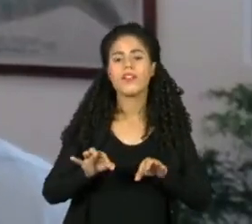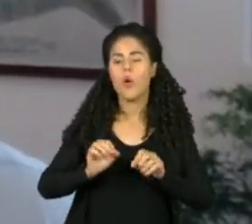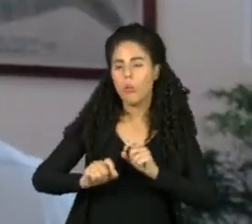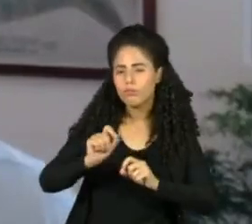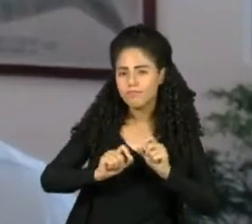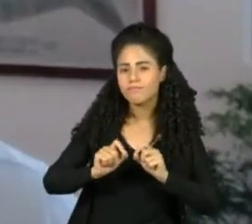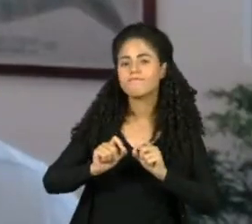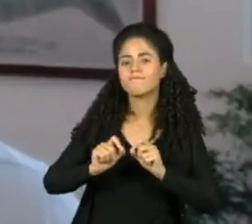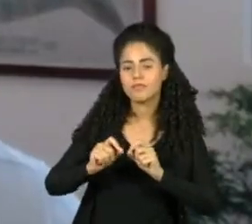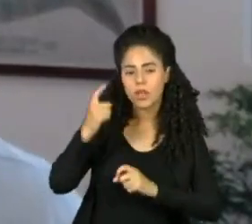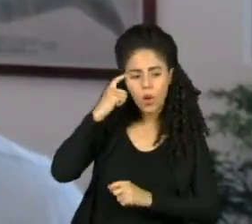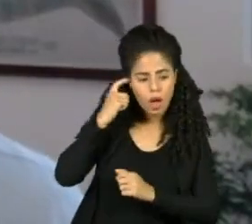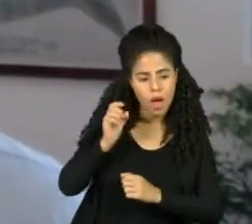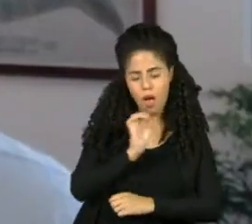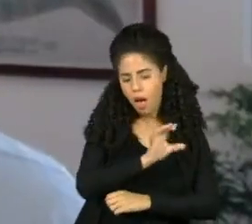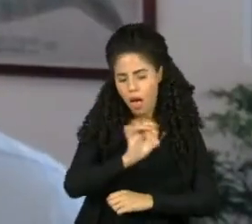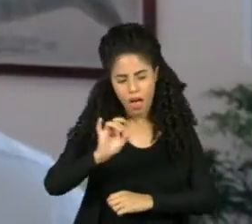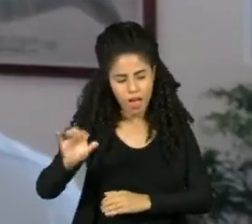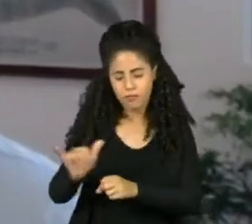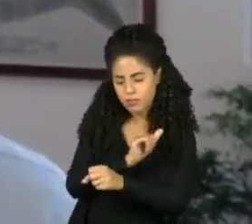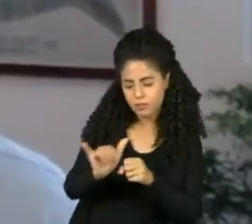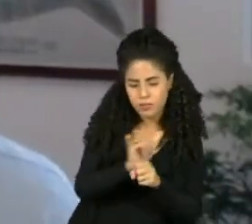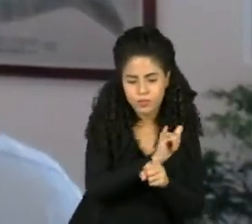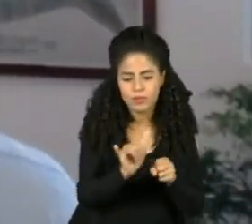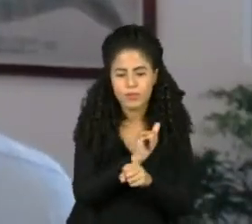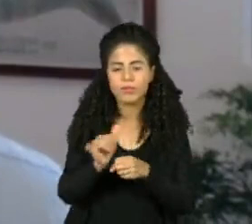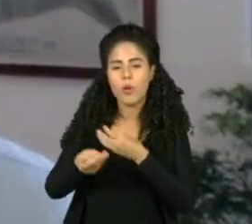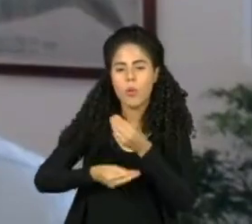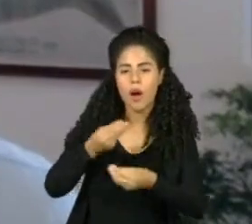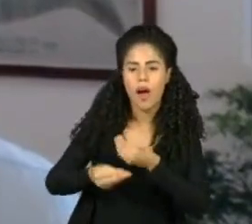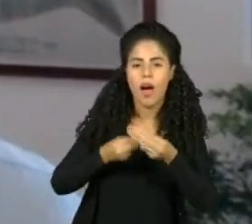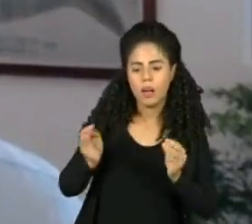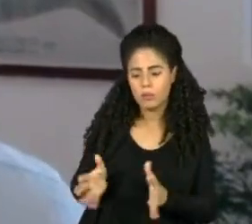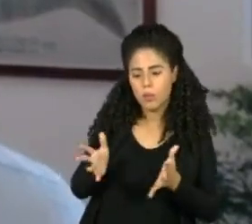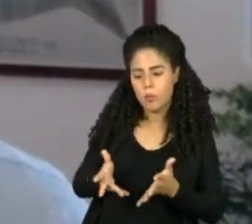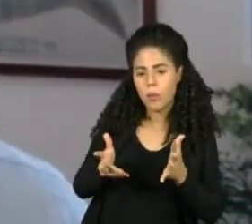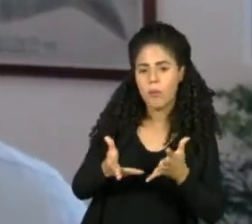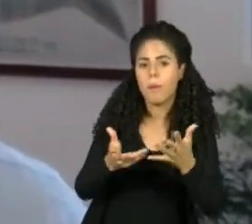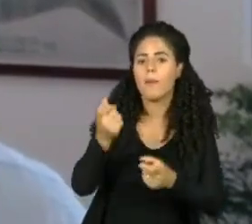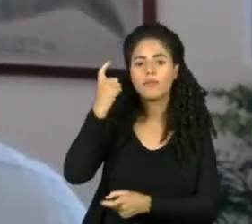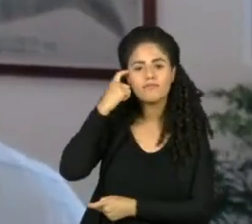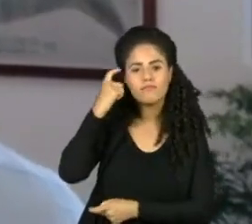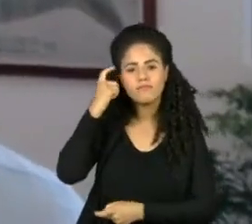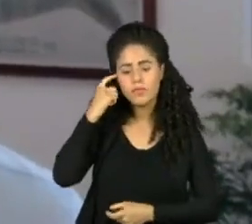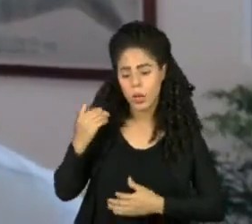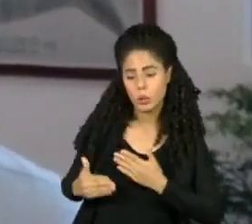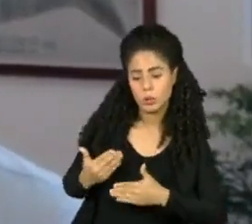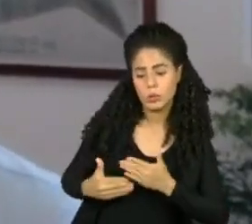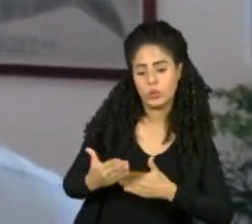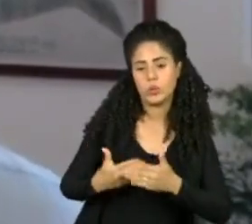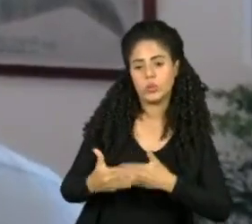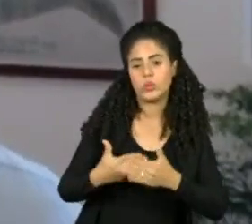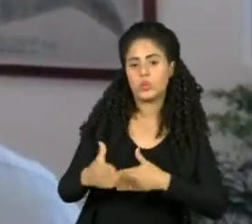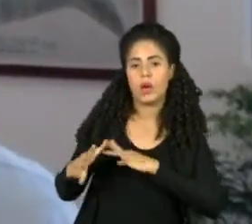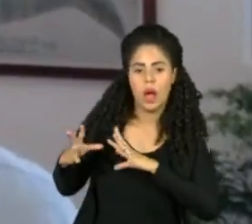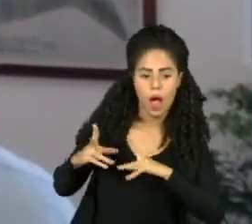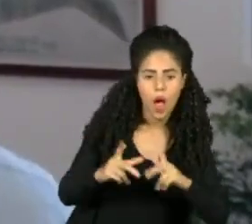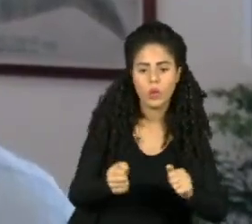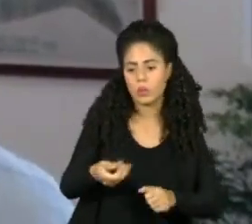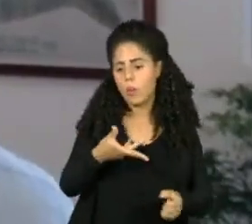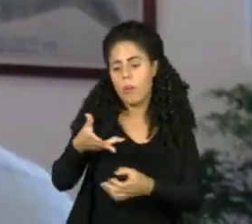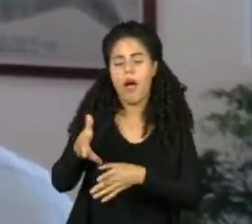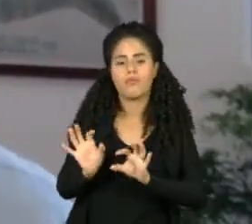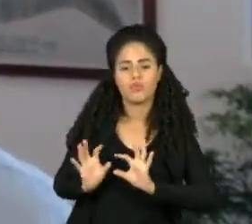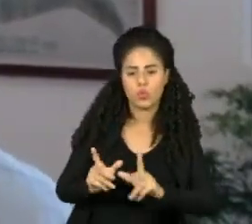explorando coisas novas. E aí a gente vê, no período da pandemia, um cenário de muita inovação em relação a políticas educacionais,